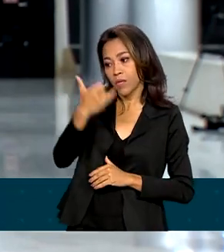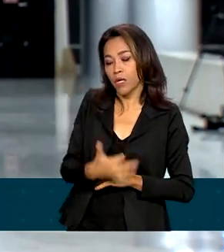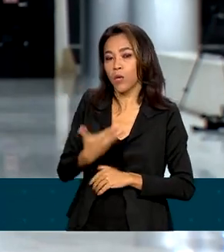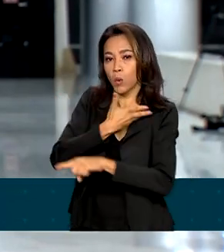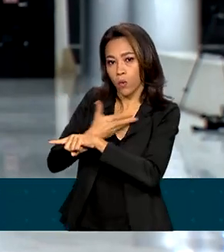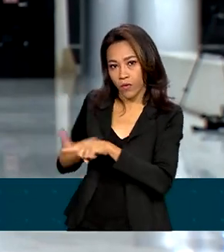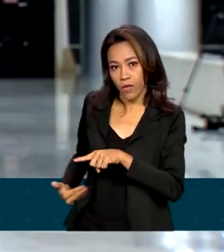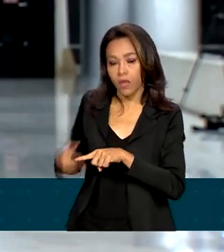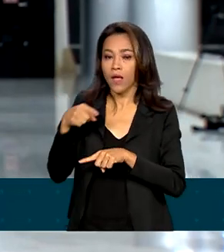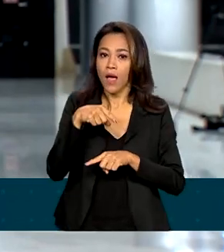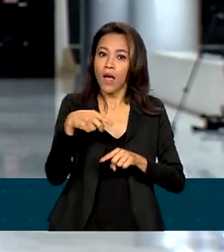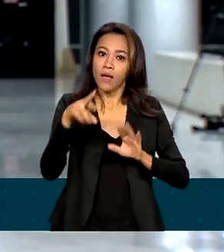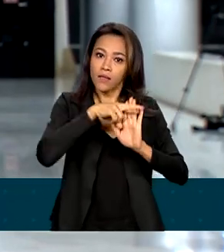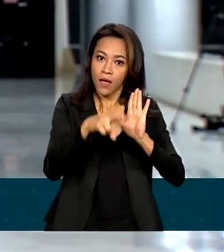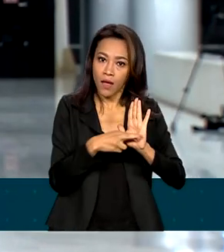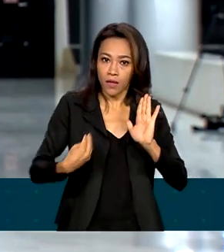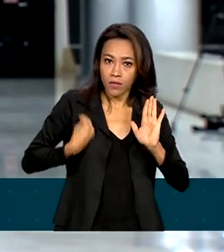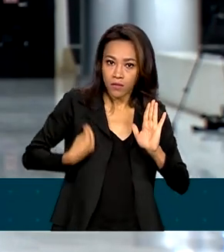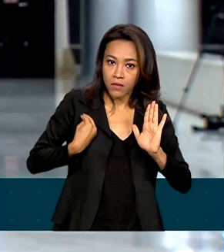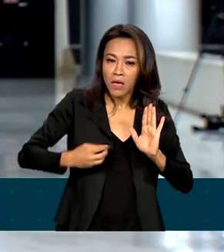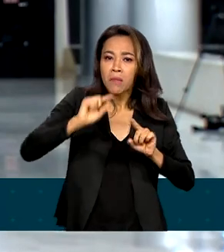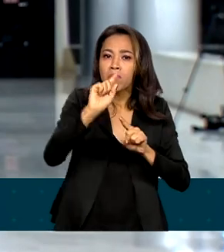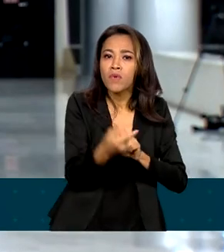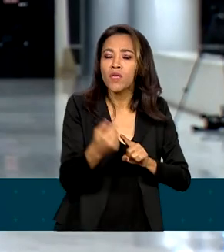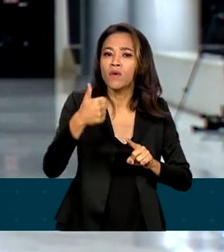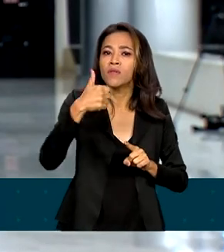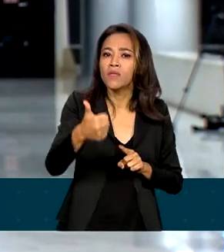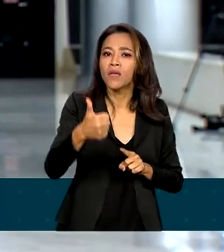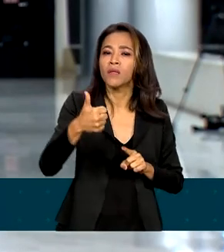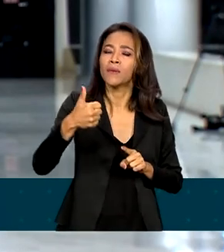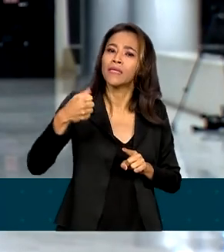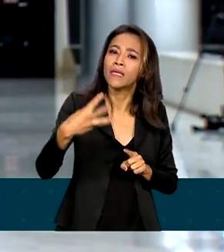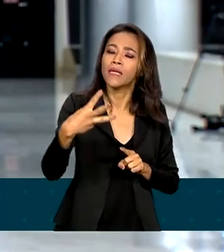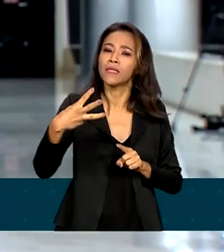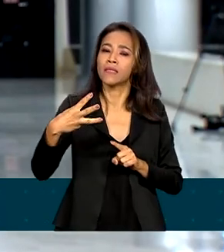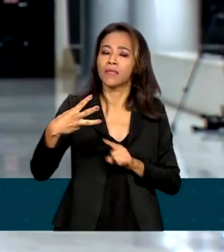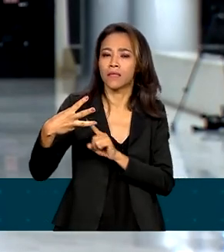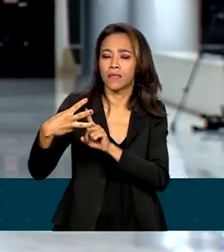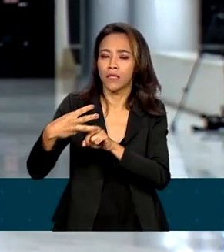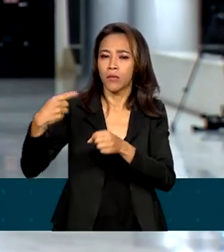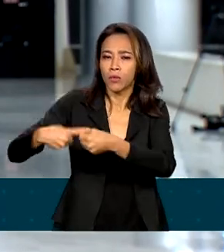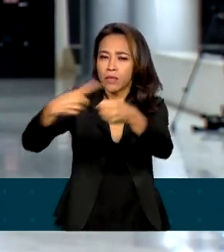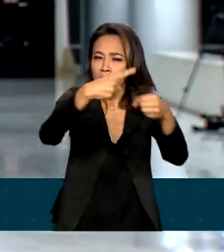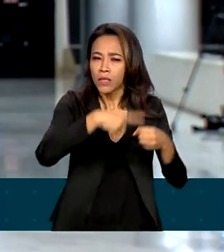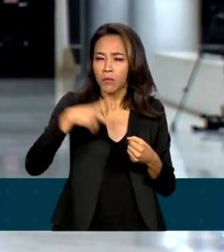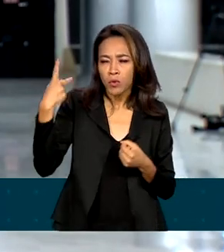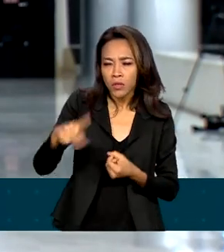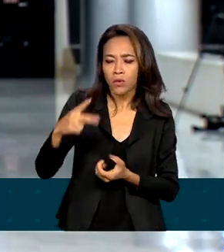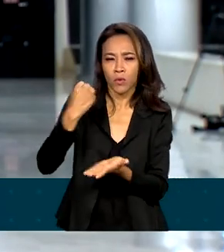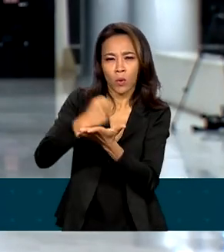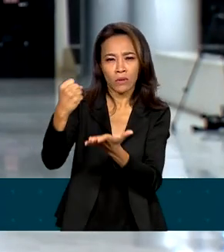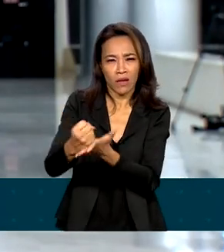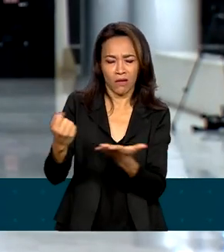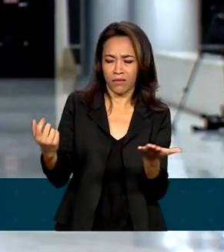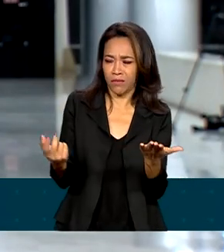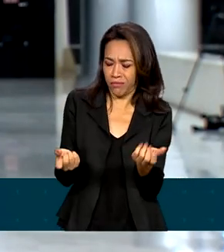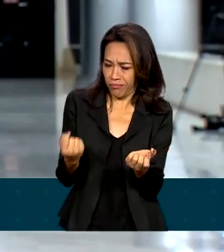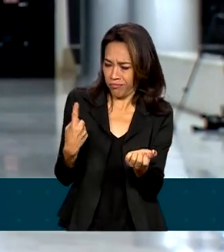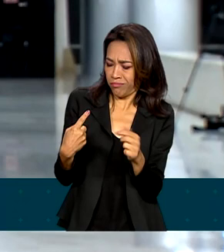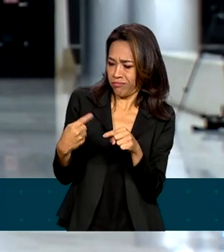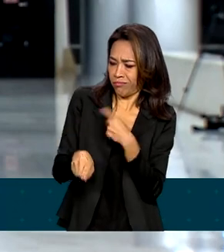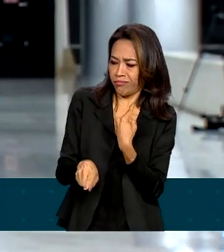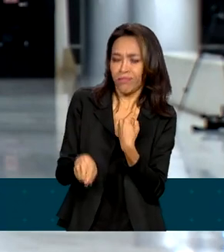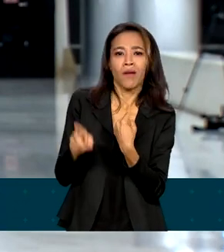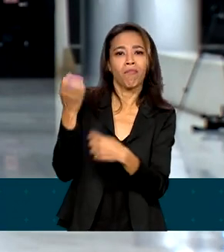atuais fizeram com que 1.113 municípios tivessem seus contratos declarados irregulares, causando a